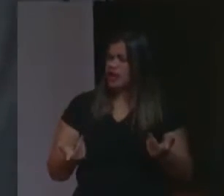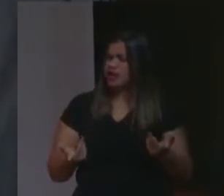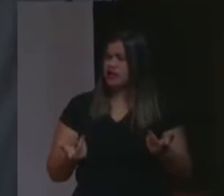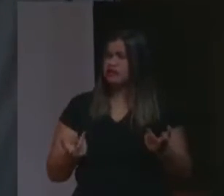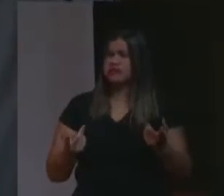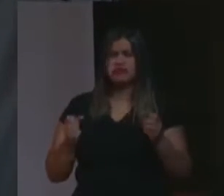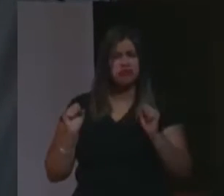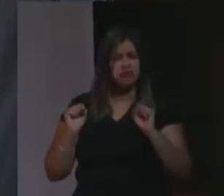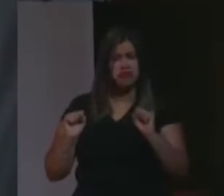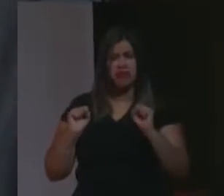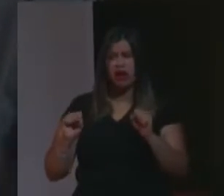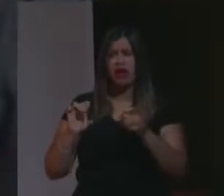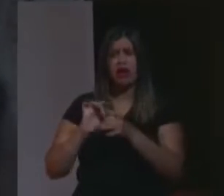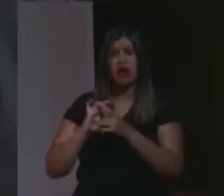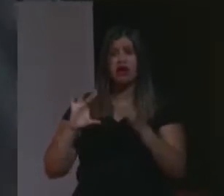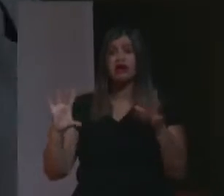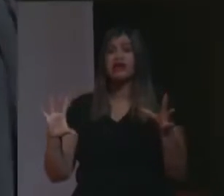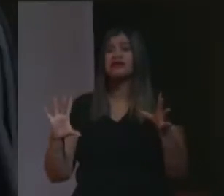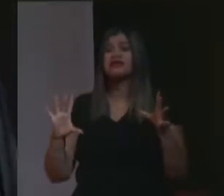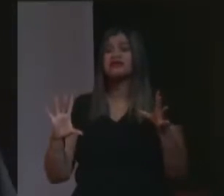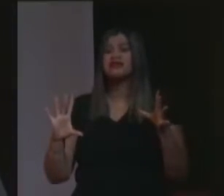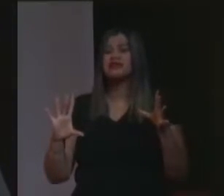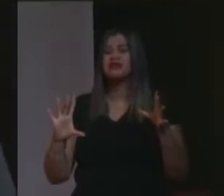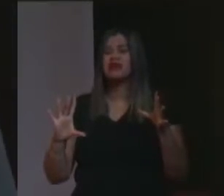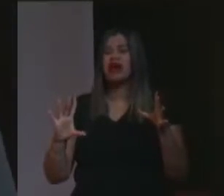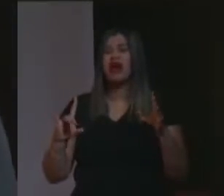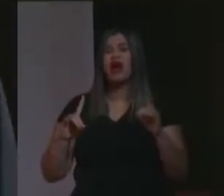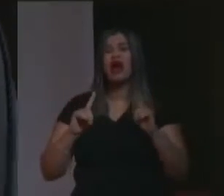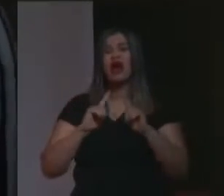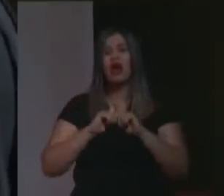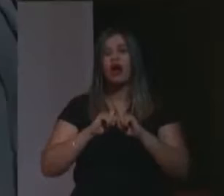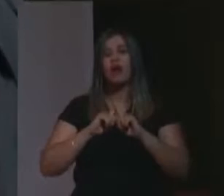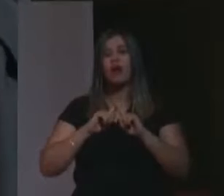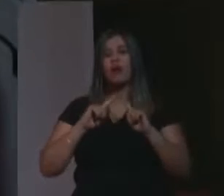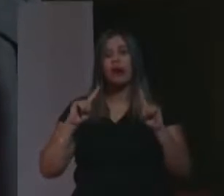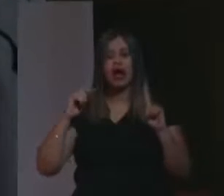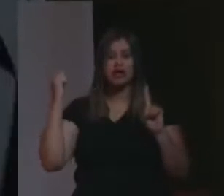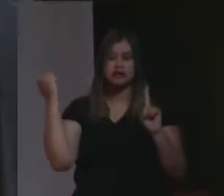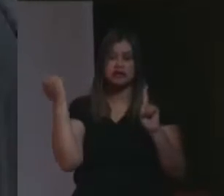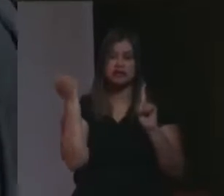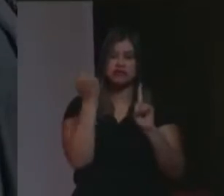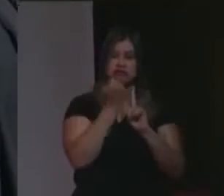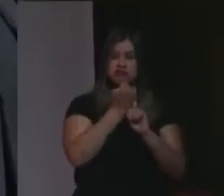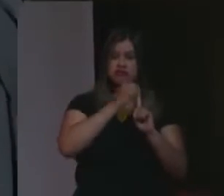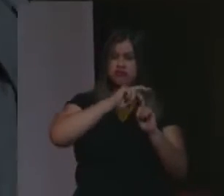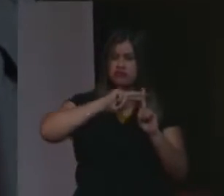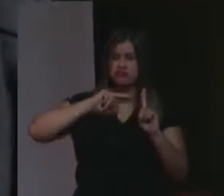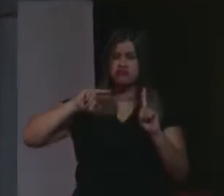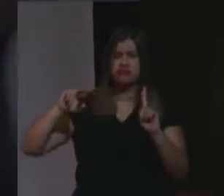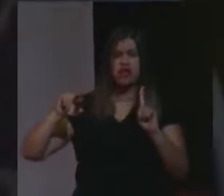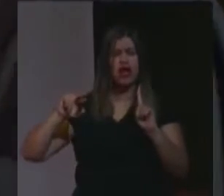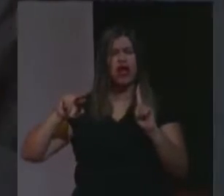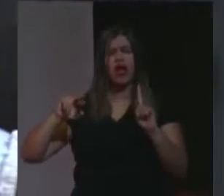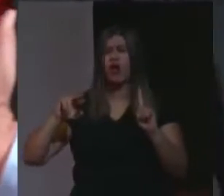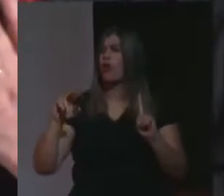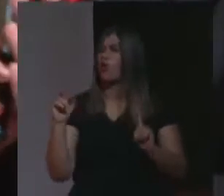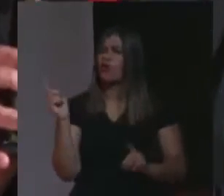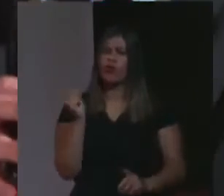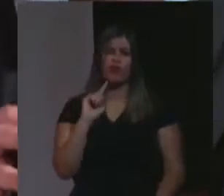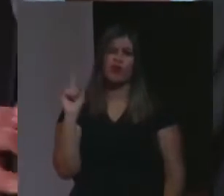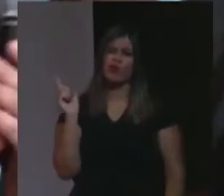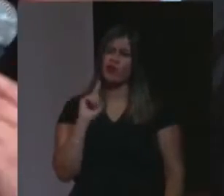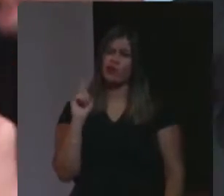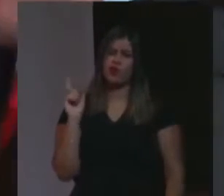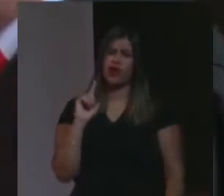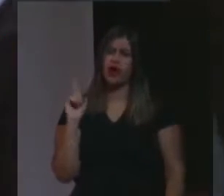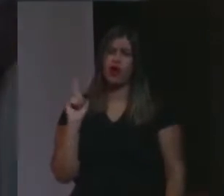o condenem. Mas que não o condenem por crime de genocídio. E por quê? Porque eu tenho